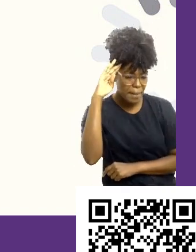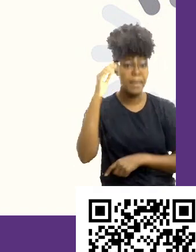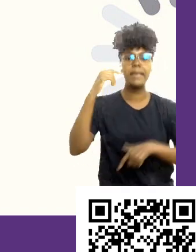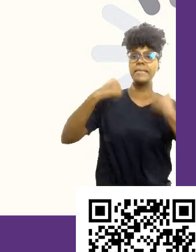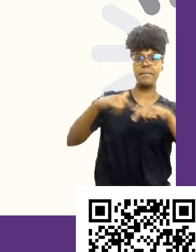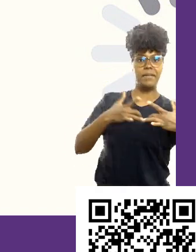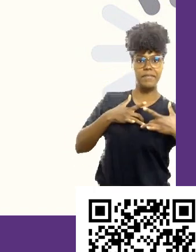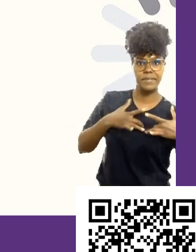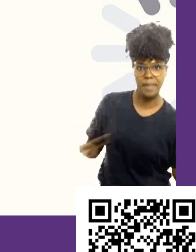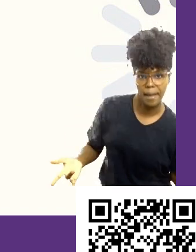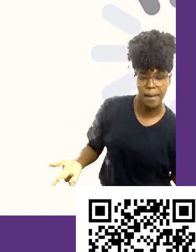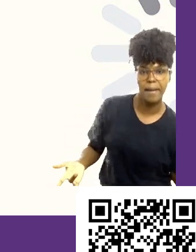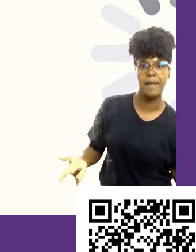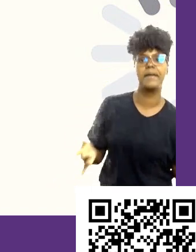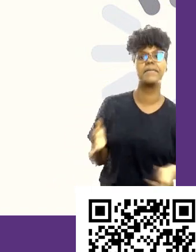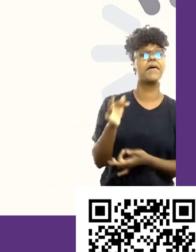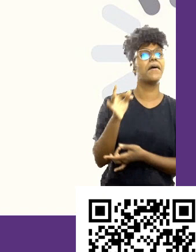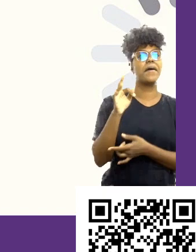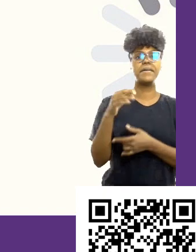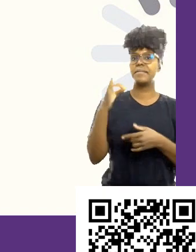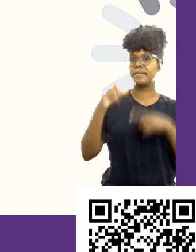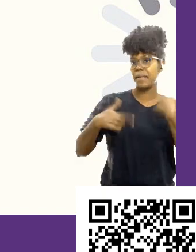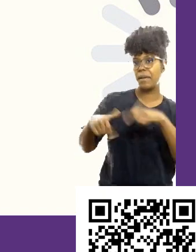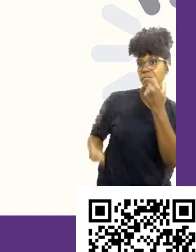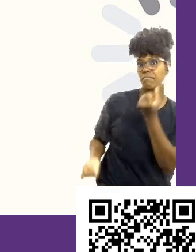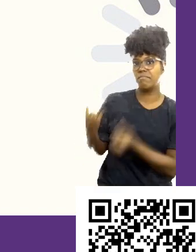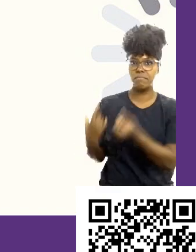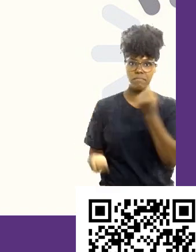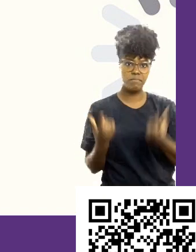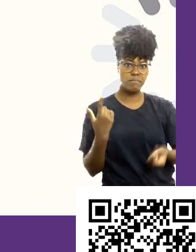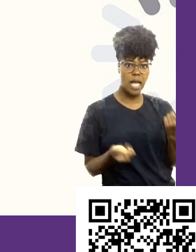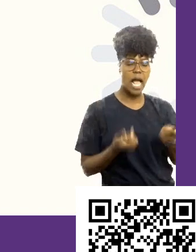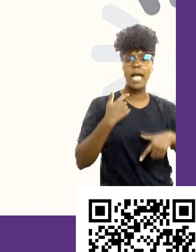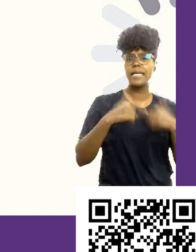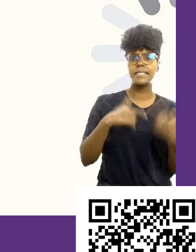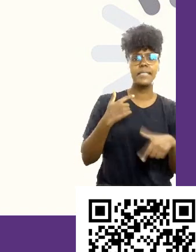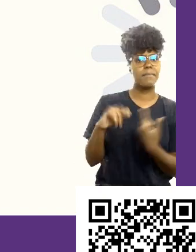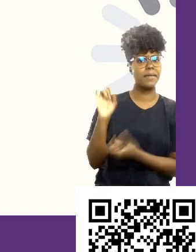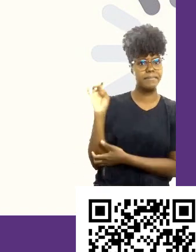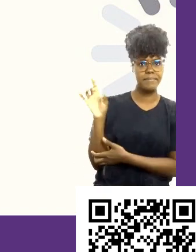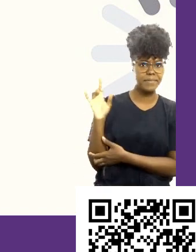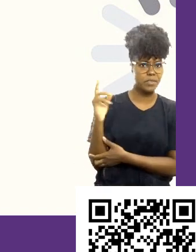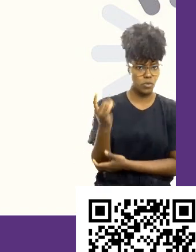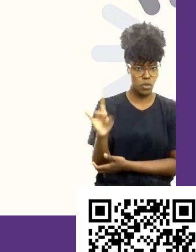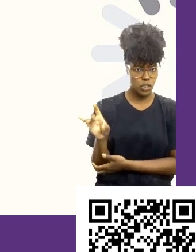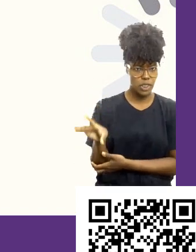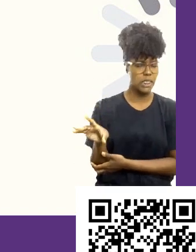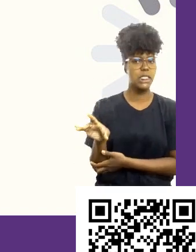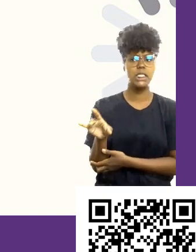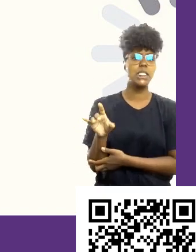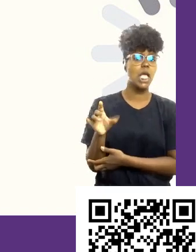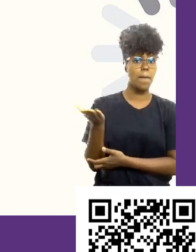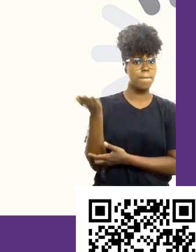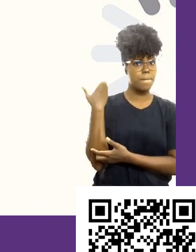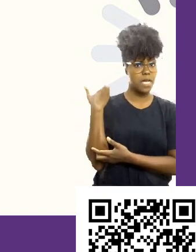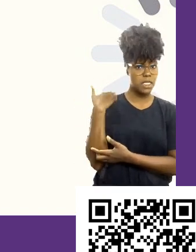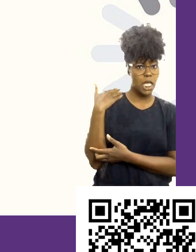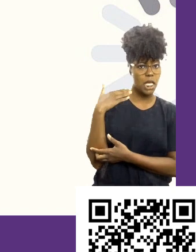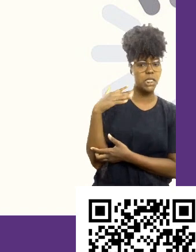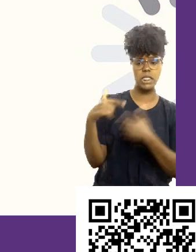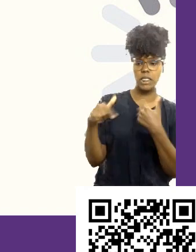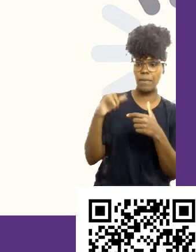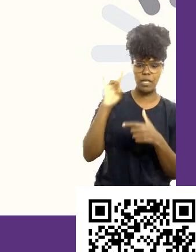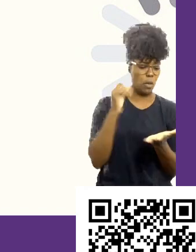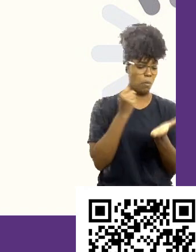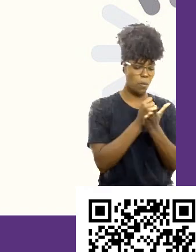experiência freelancer, autônomo. Antigamente, o mercado valorizava ou só valorizava o que estava lá na carteira de trabalho.